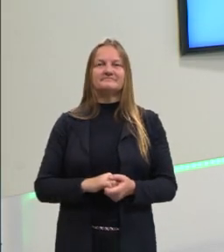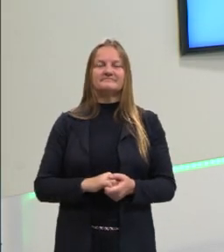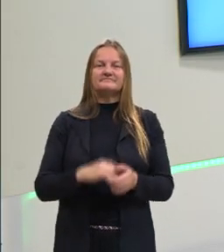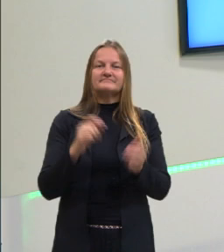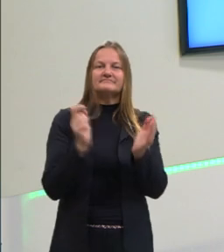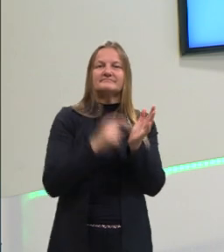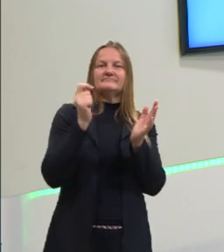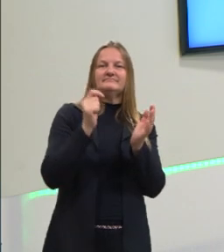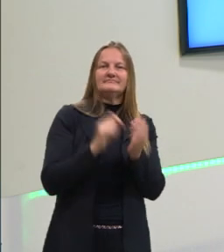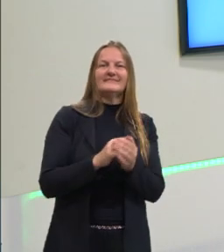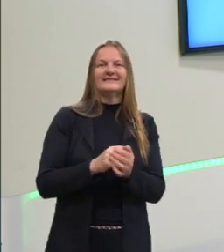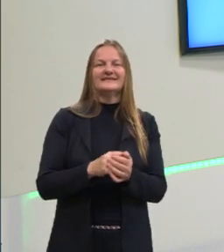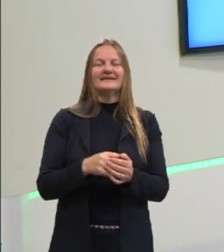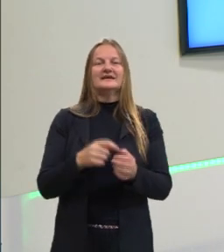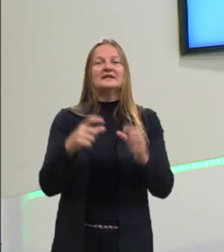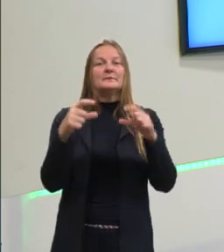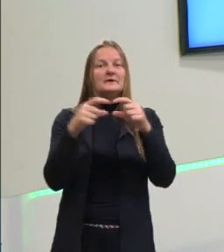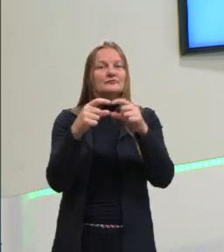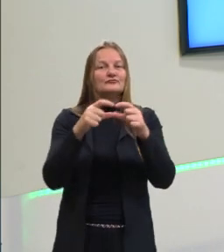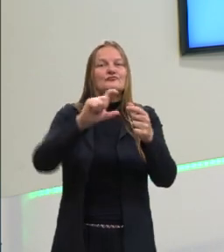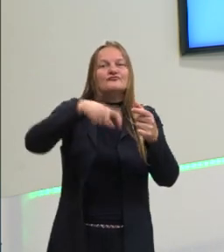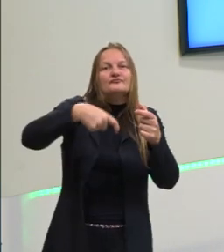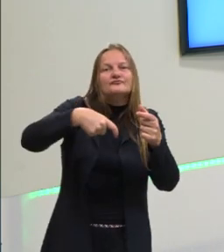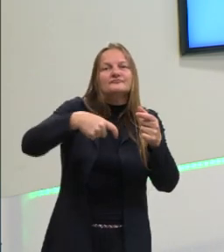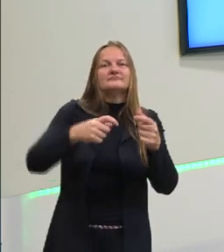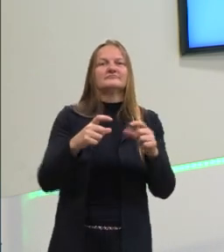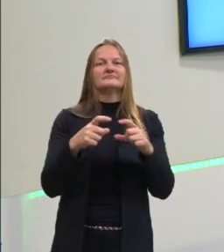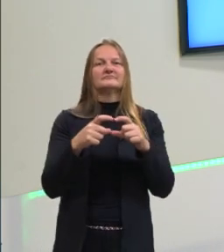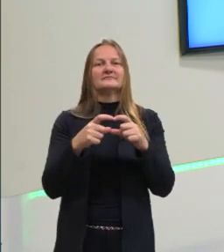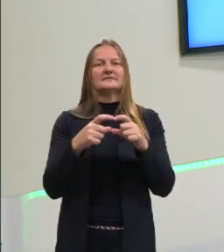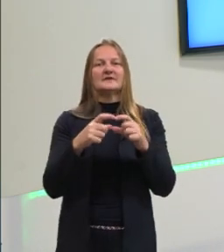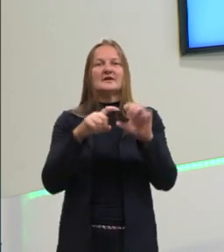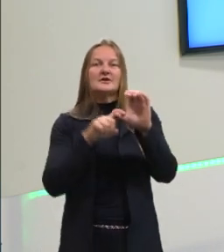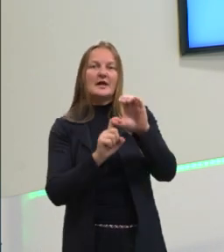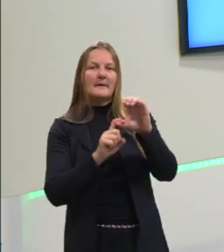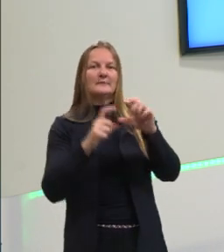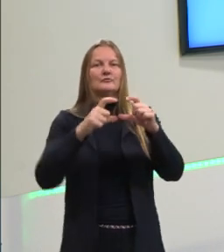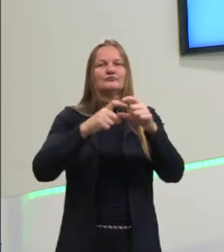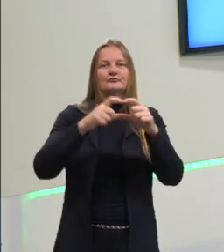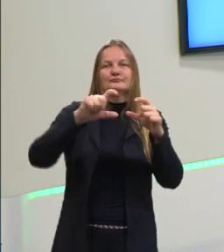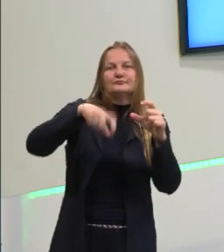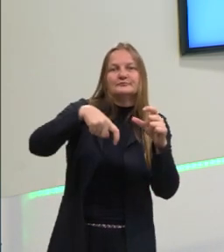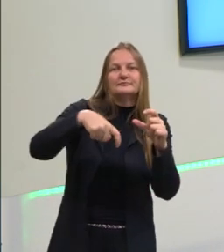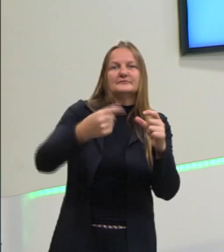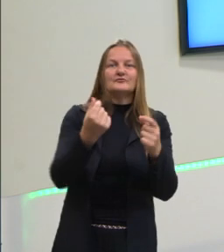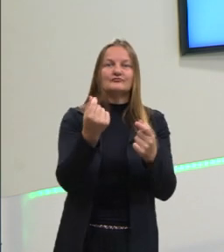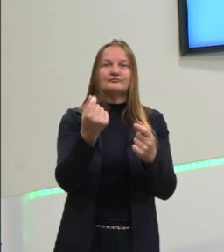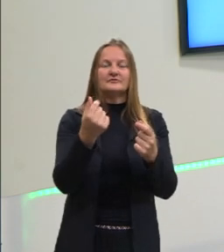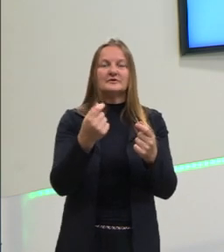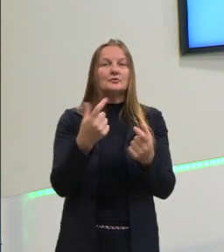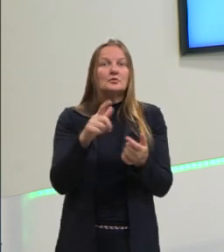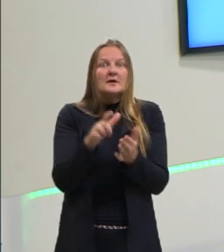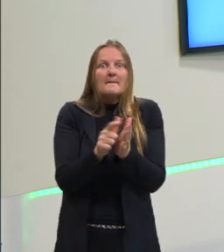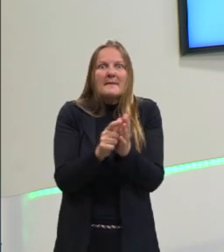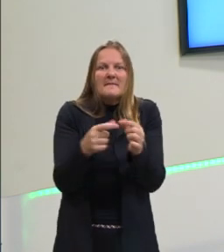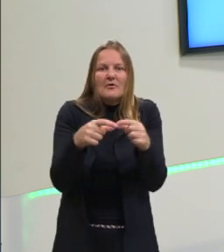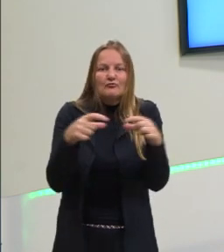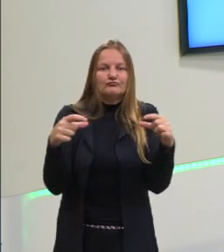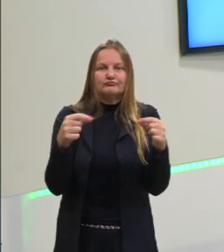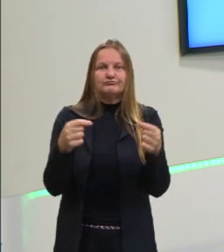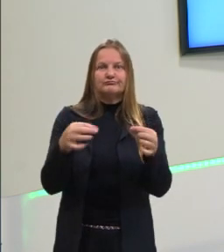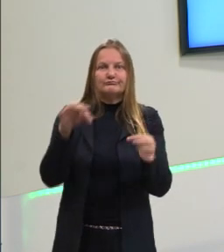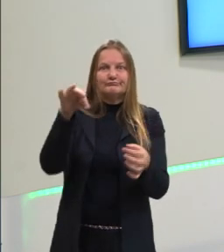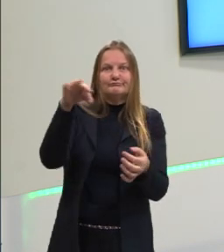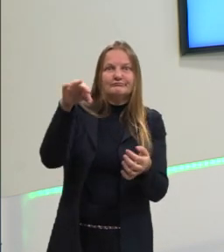e créditos e débito, que diminuiu muito a circulação de moeda papel, e isso é